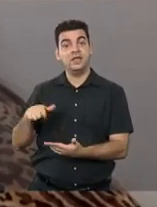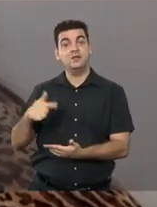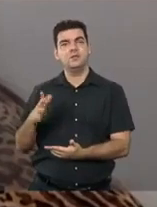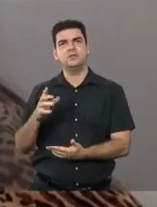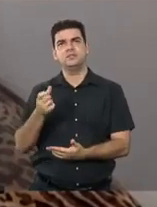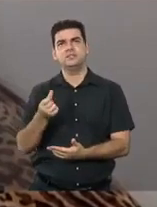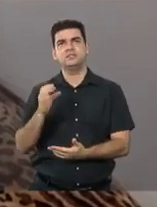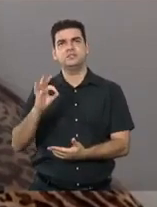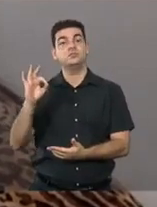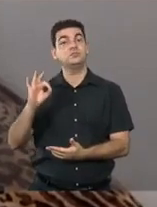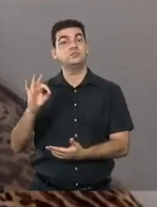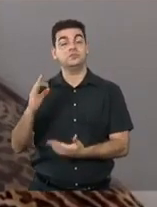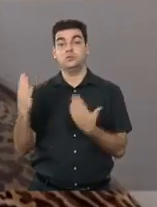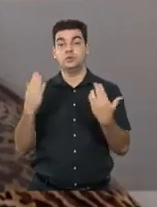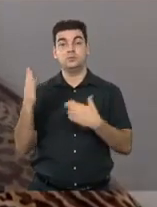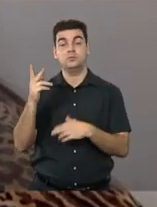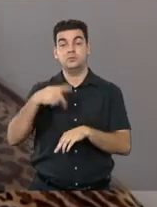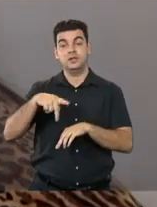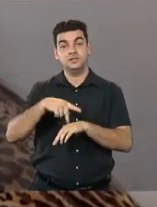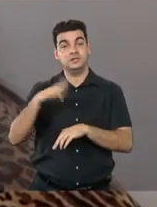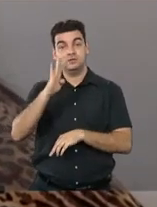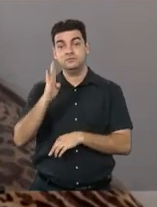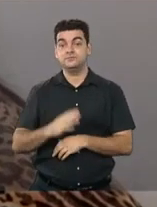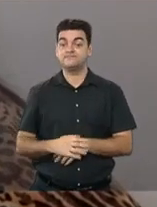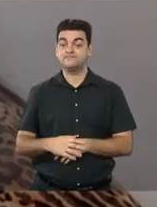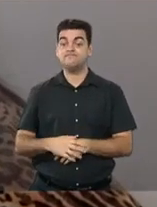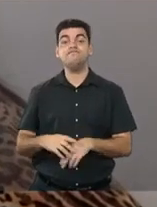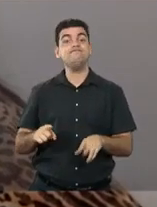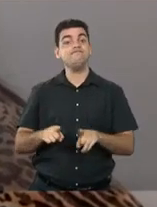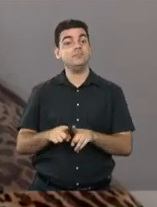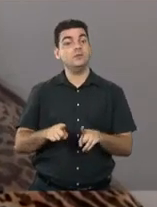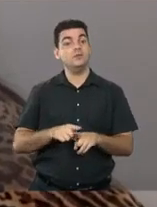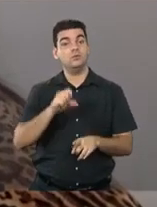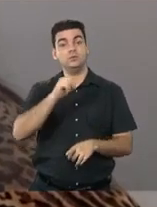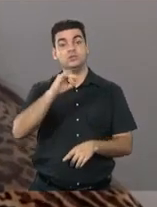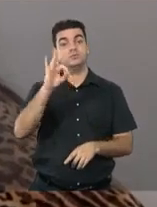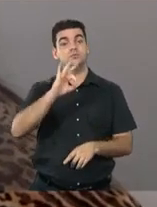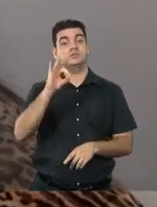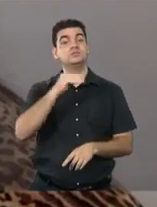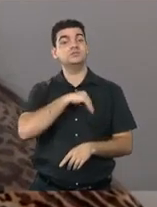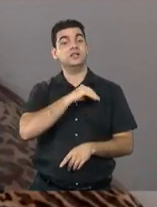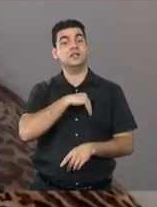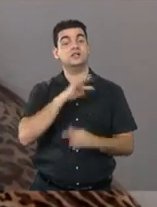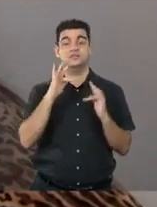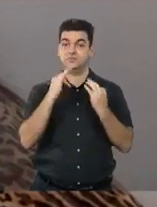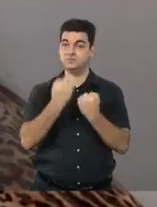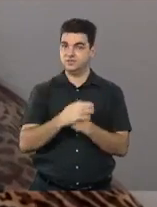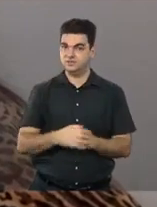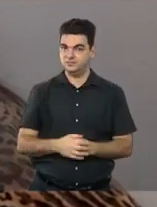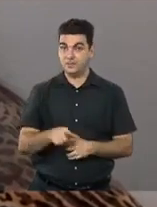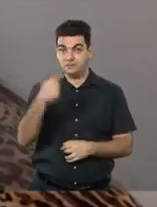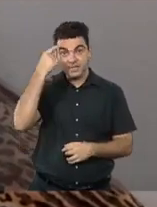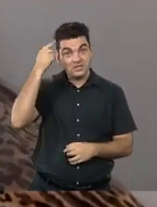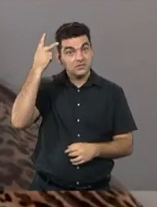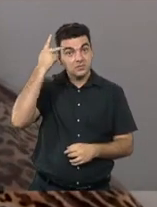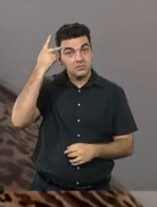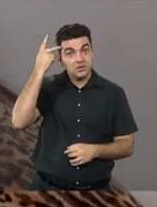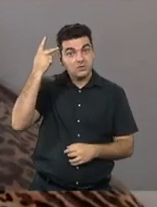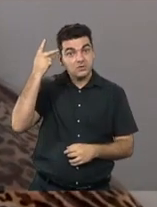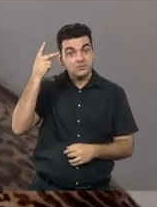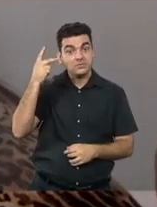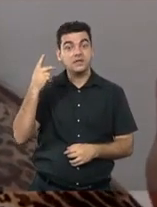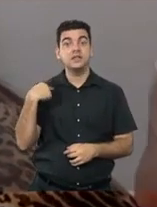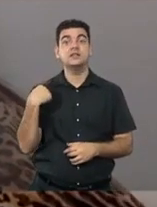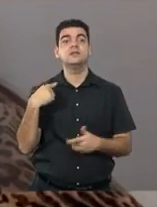60% desse país e elas são 80% a fim de família. Em cidades grandes como São Paulo, ela sai às 5